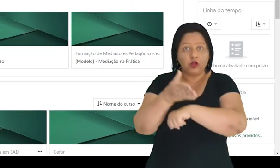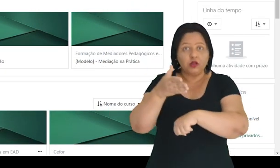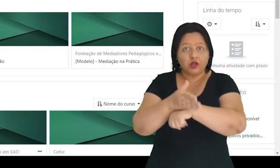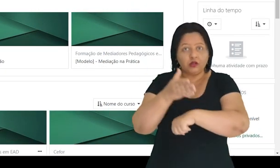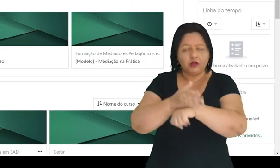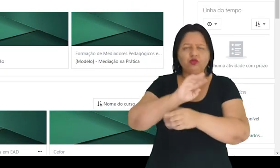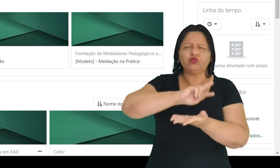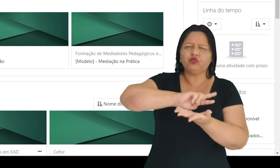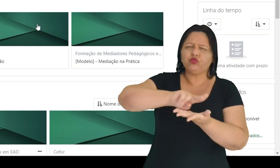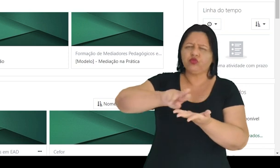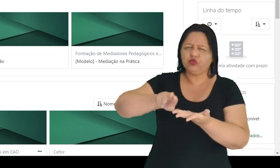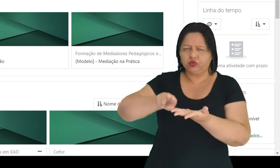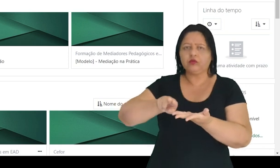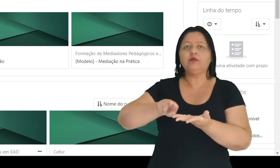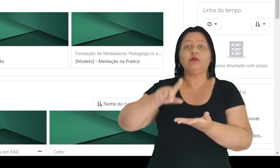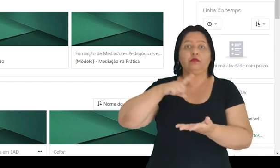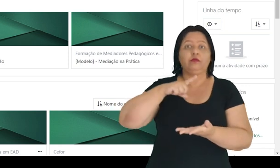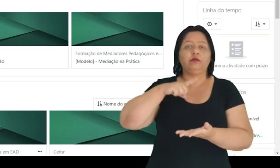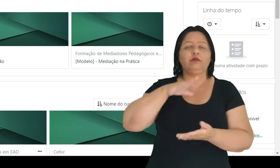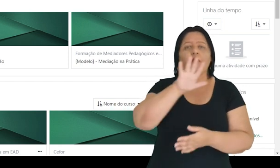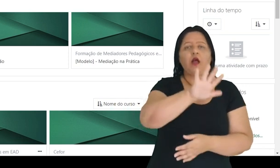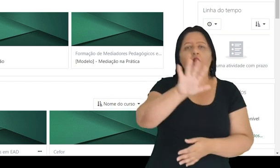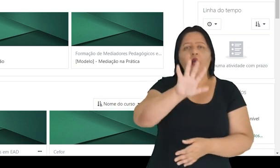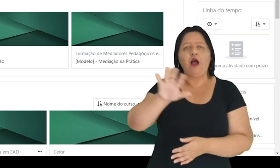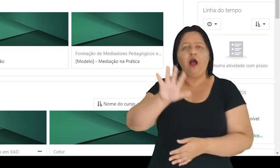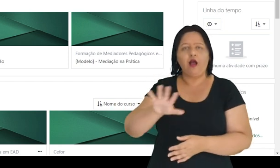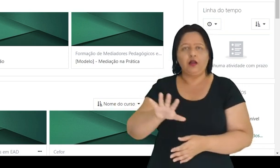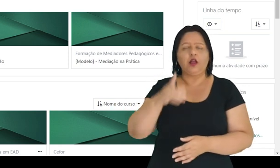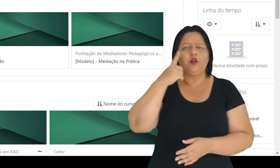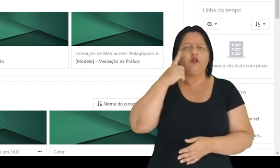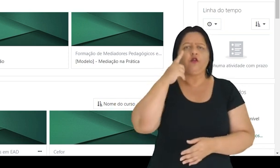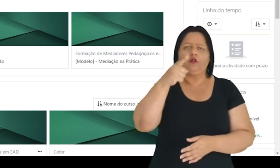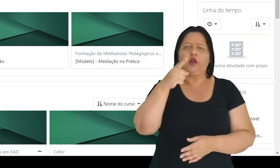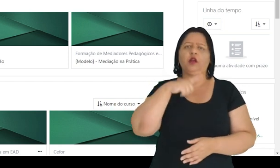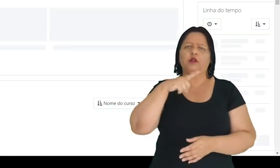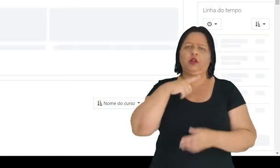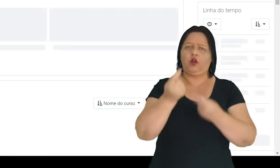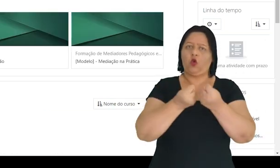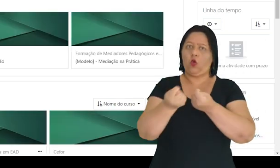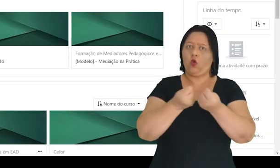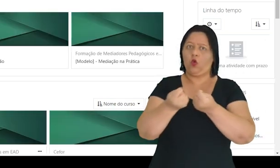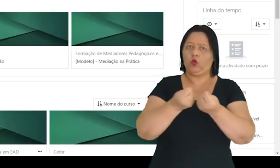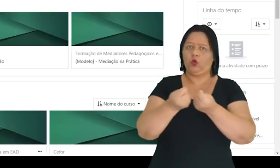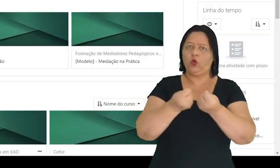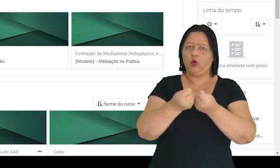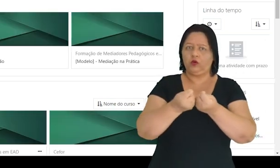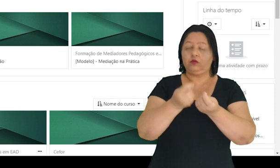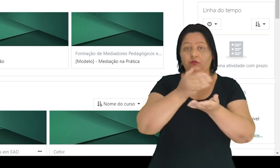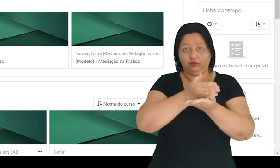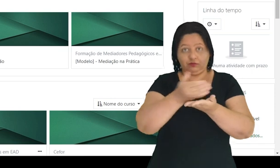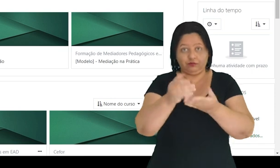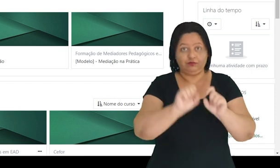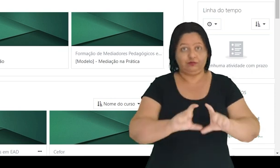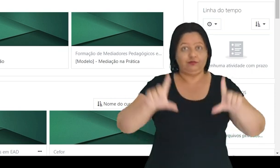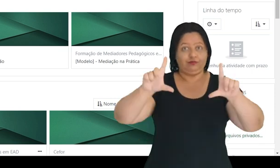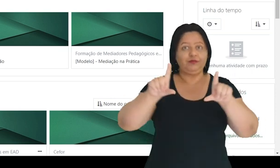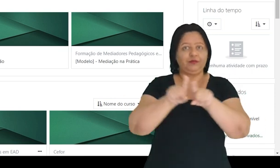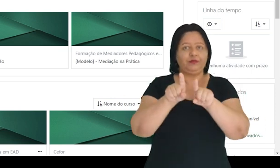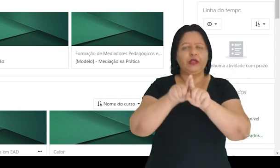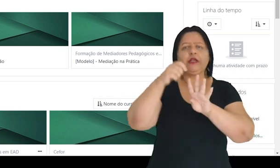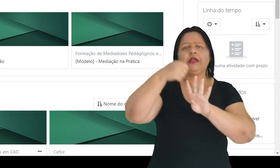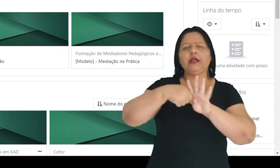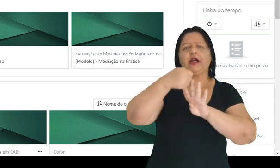acessos em diversas áreas. Então veja aqui, painel de controle, é a mesma página inicial,